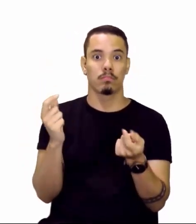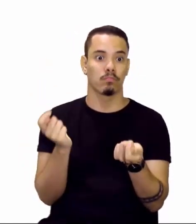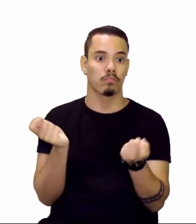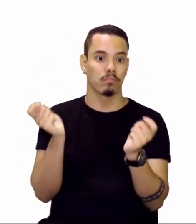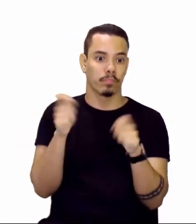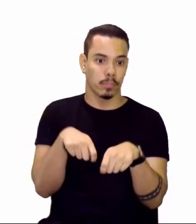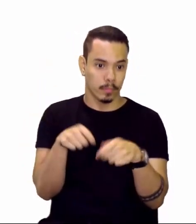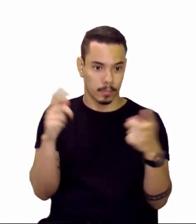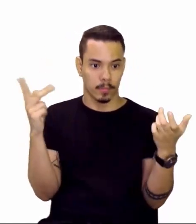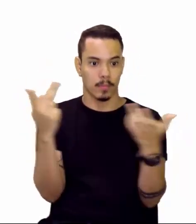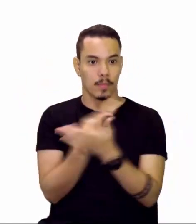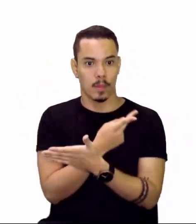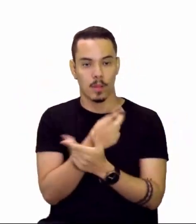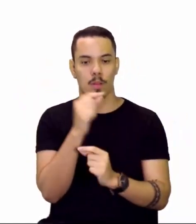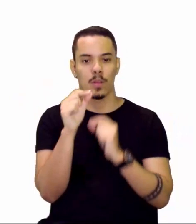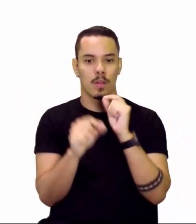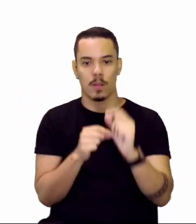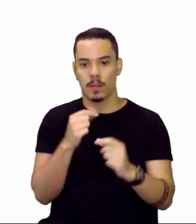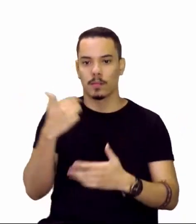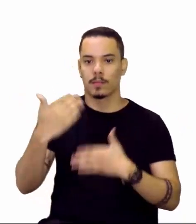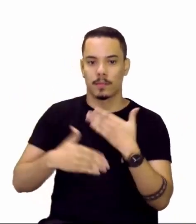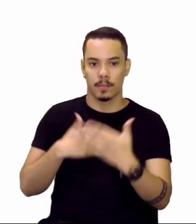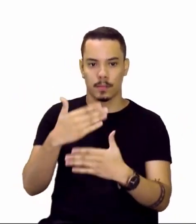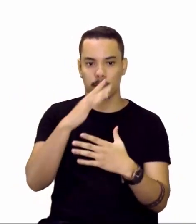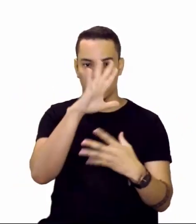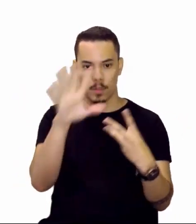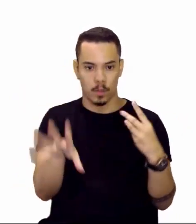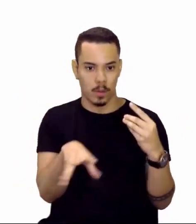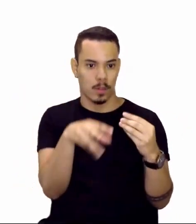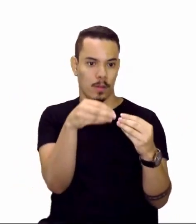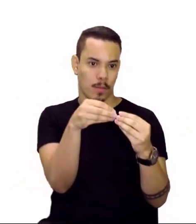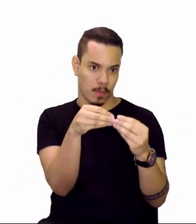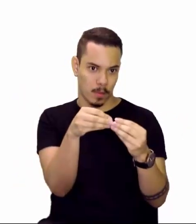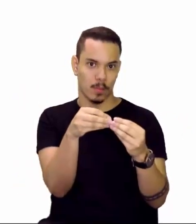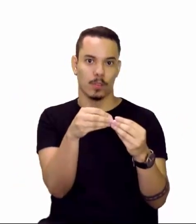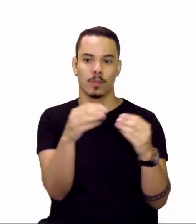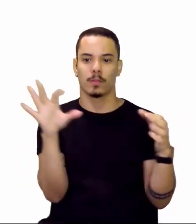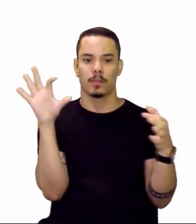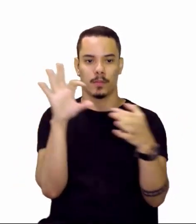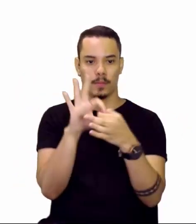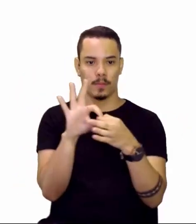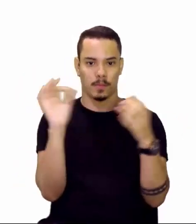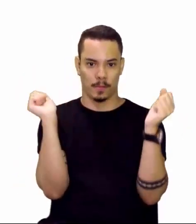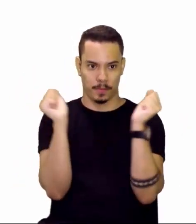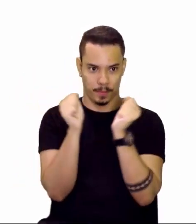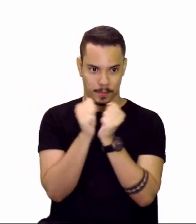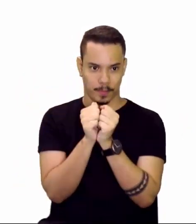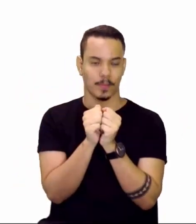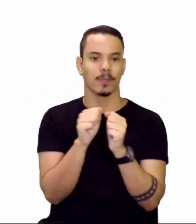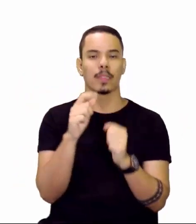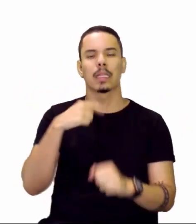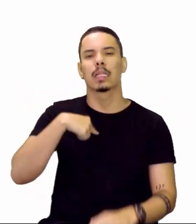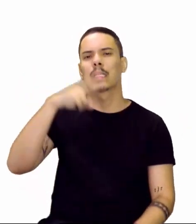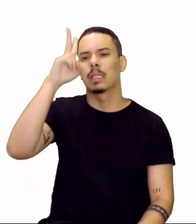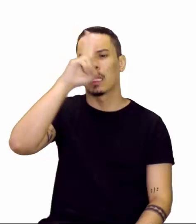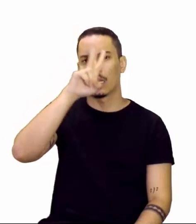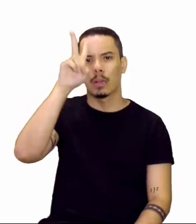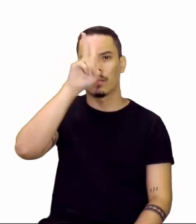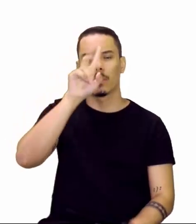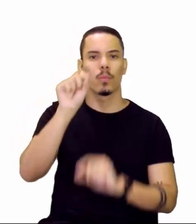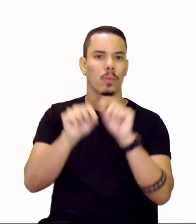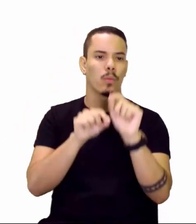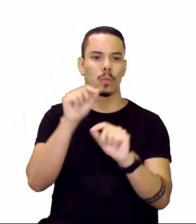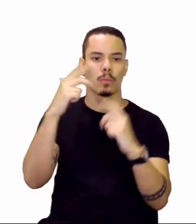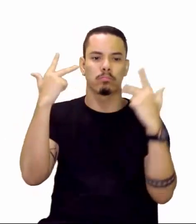acontecer de você ter que montar um composto a partir das ligações deles, e você tem que lembrar que,